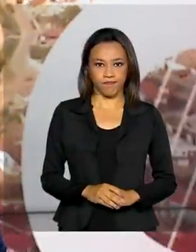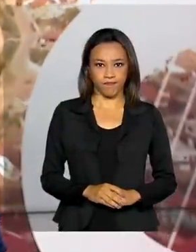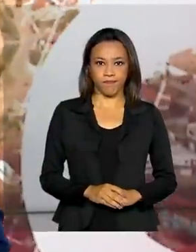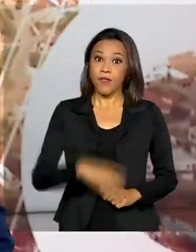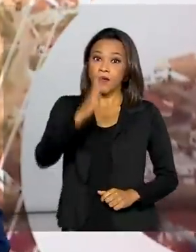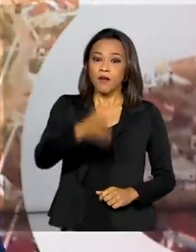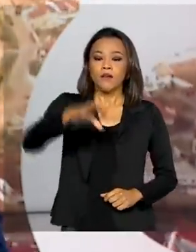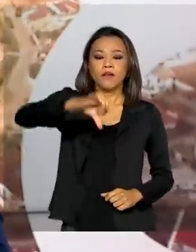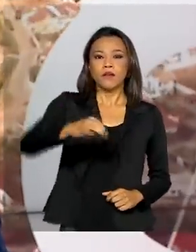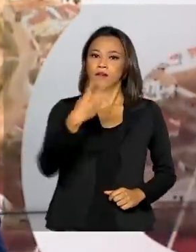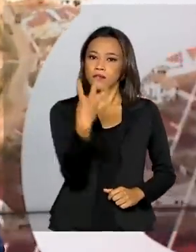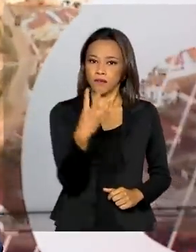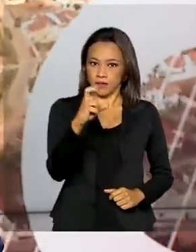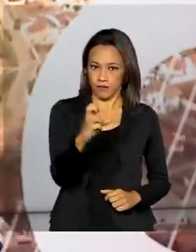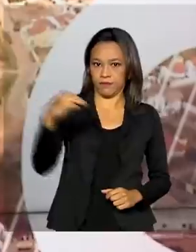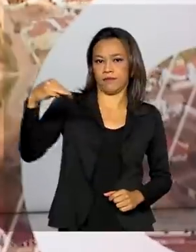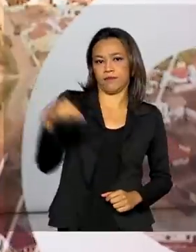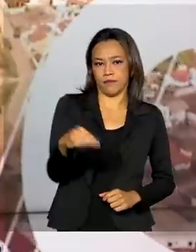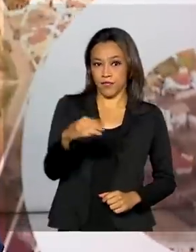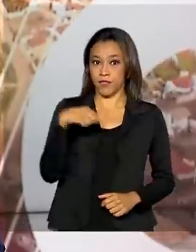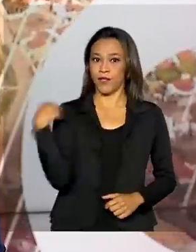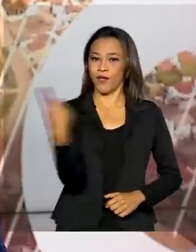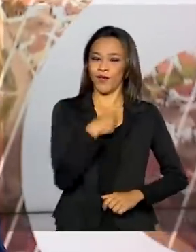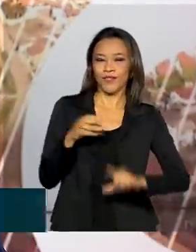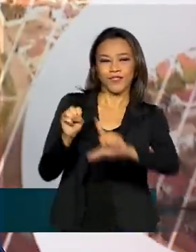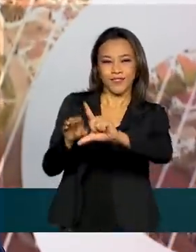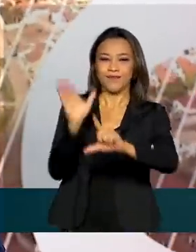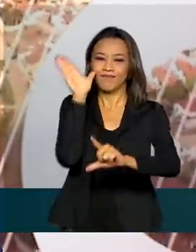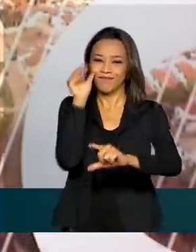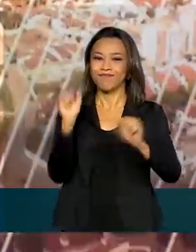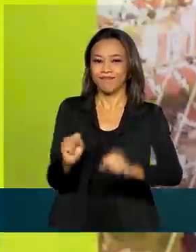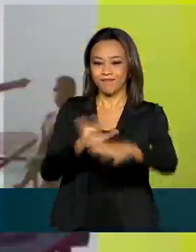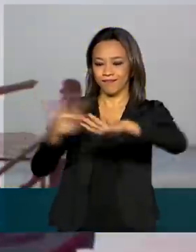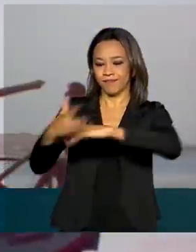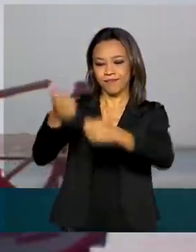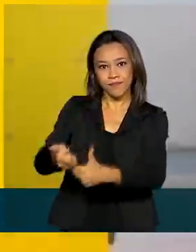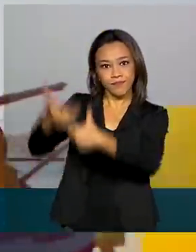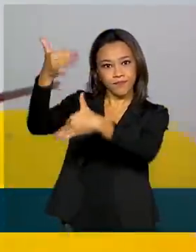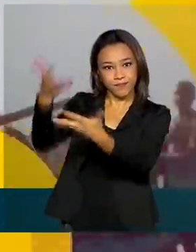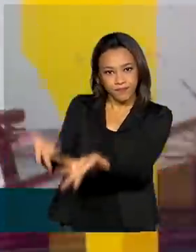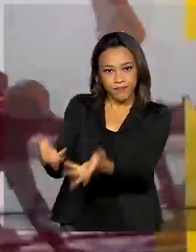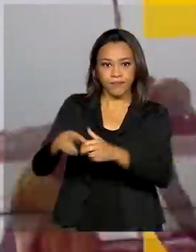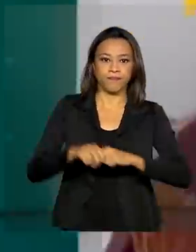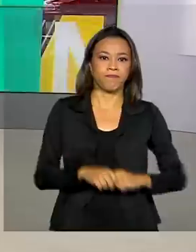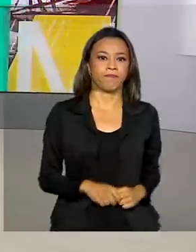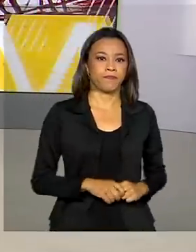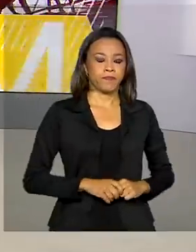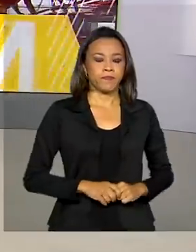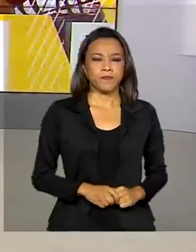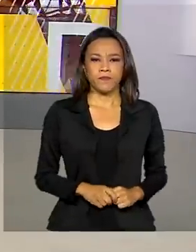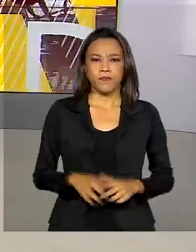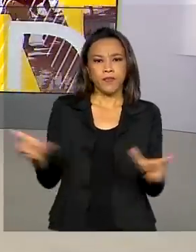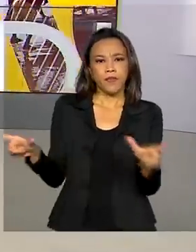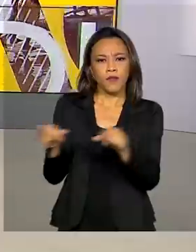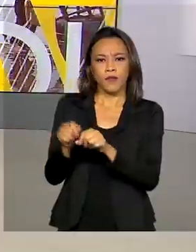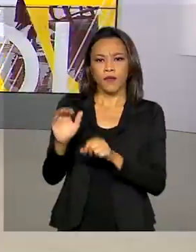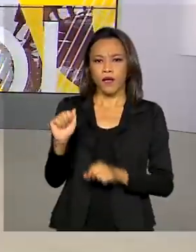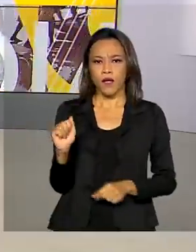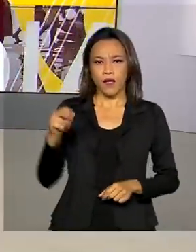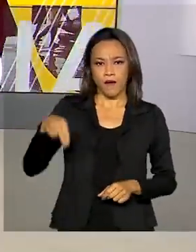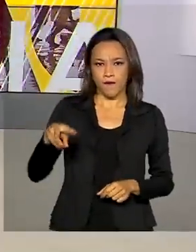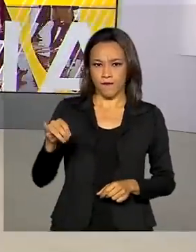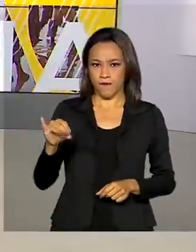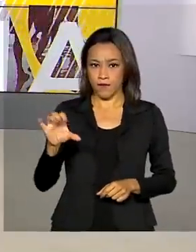São 9 horas e 45 minutos. Nós estamos ao vivo também pelas redes sociais. A Anvisa